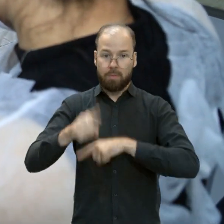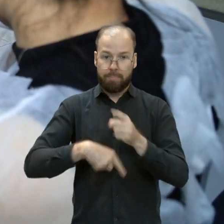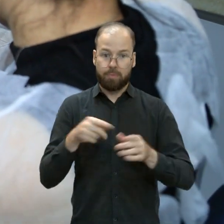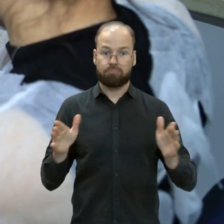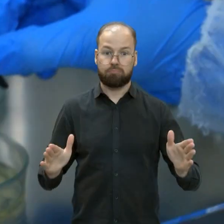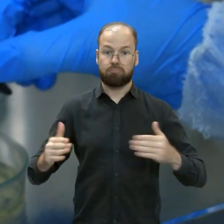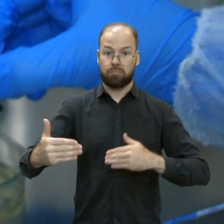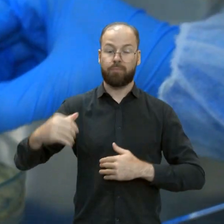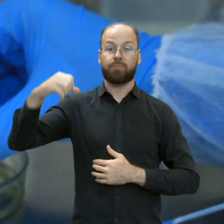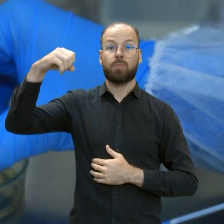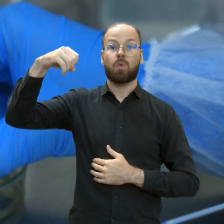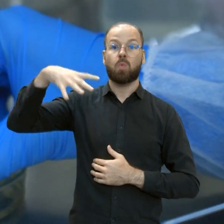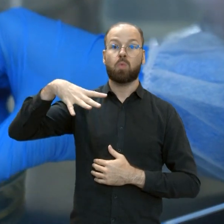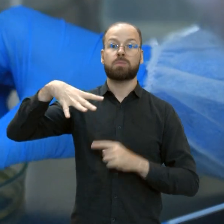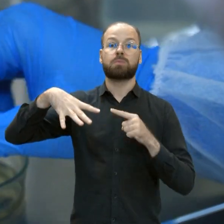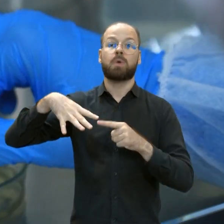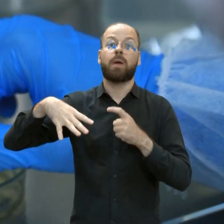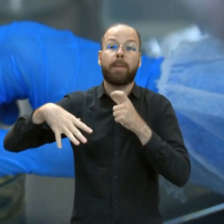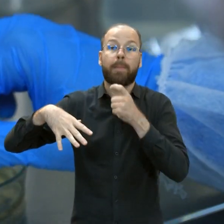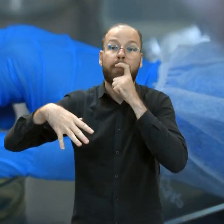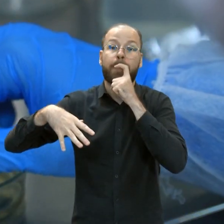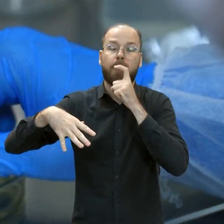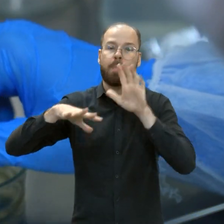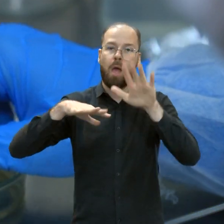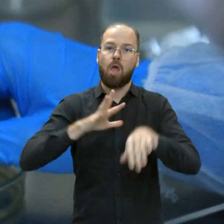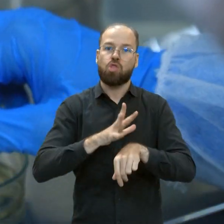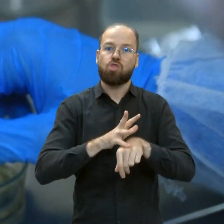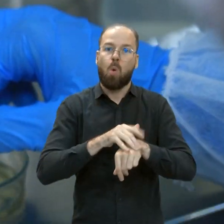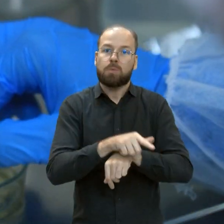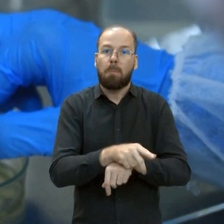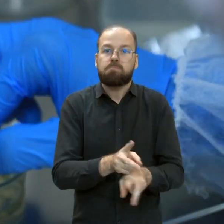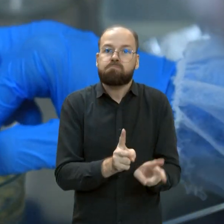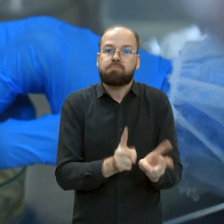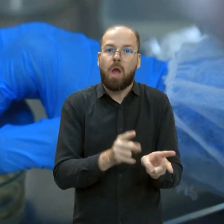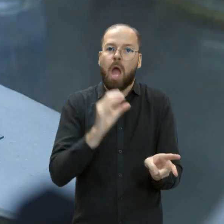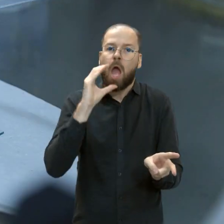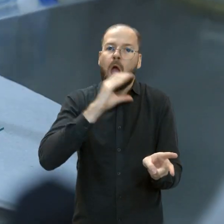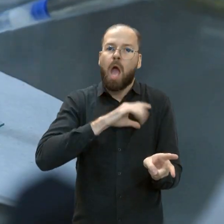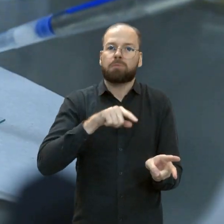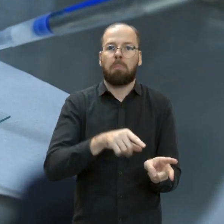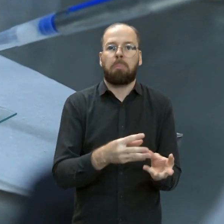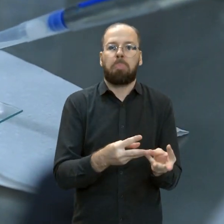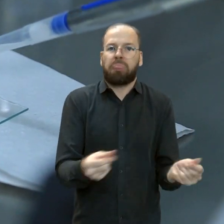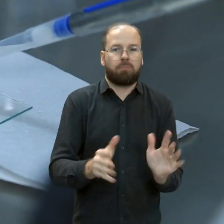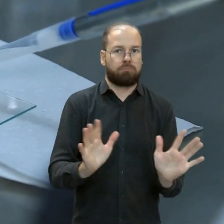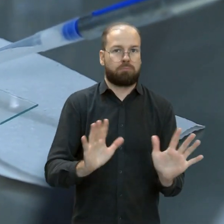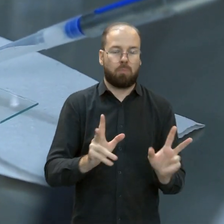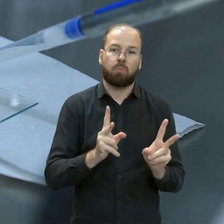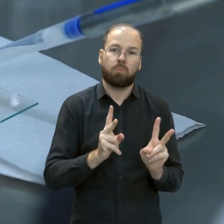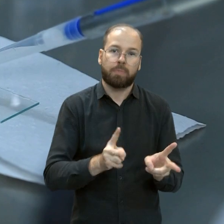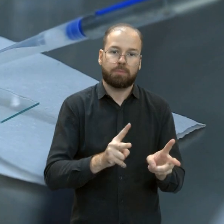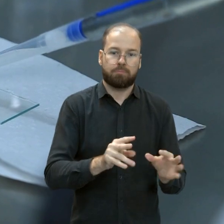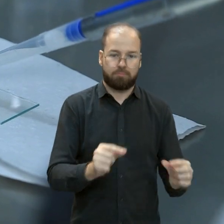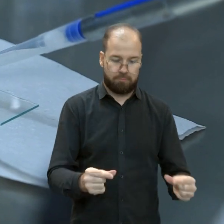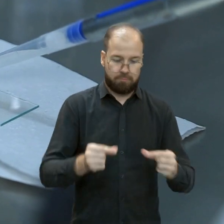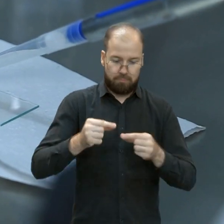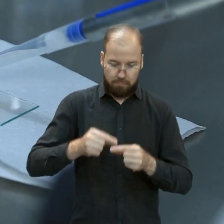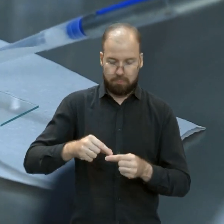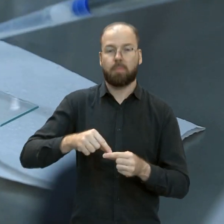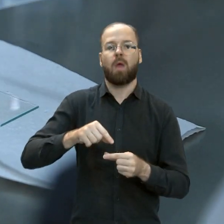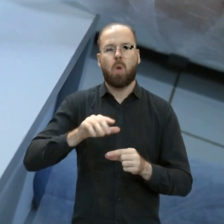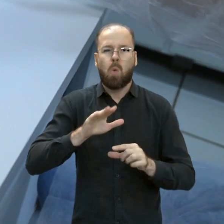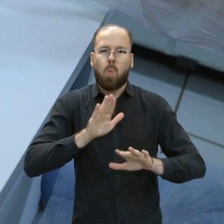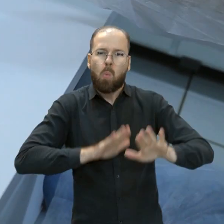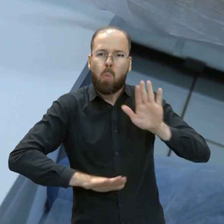luz fria, para que a doença continue intacta na lâmina durante o manejo. Tudo é feito com muito cuidado e